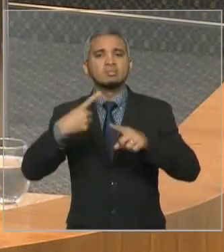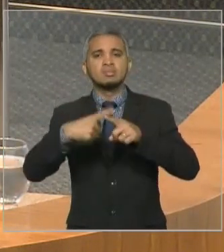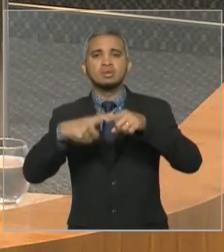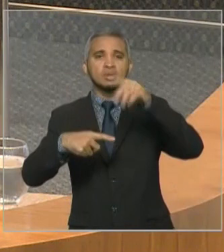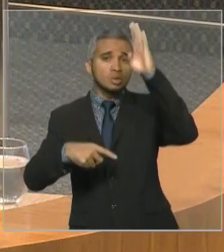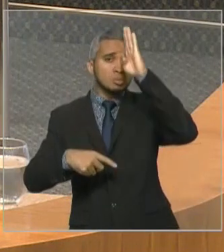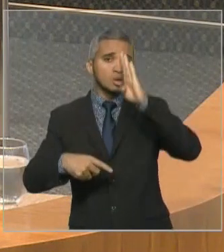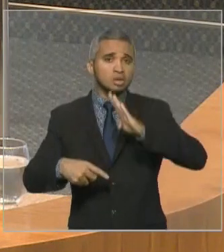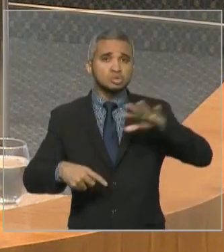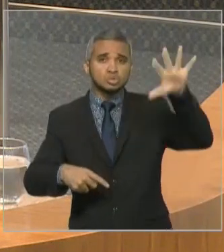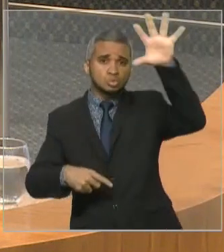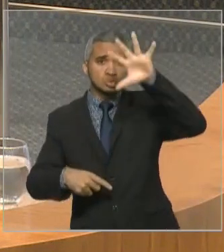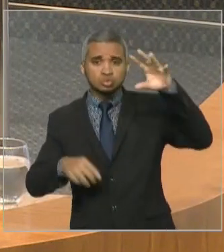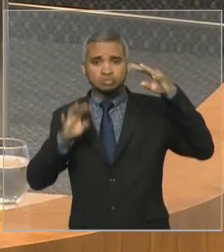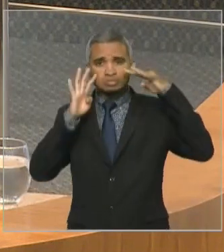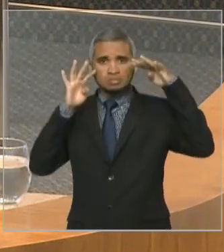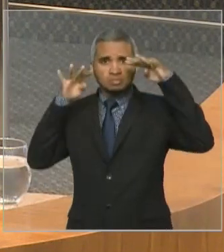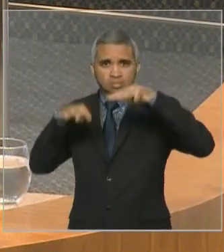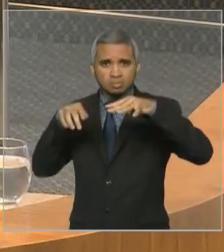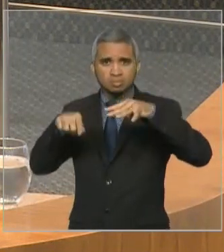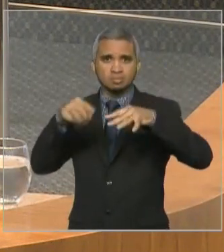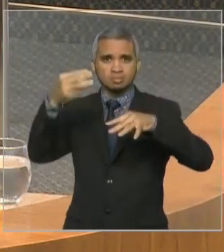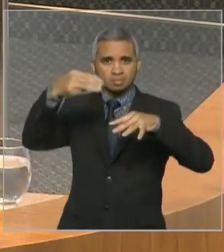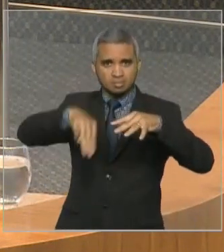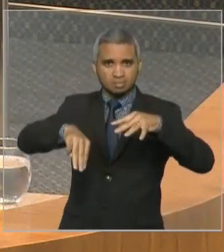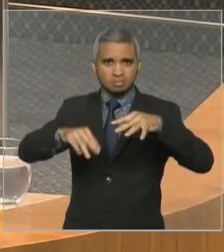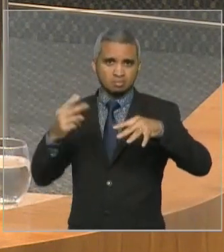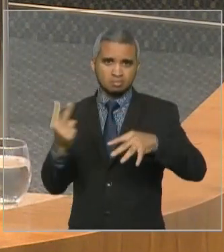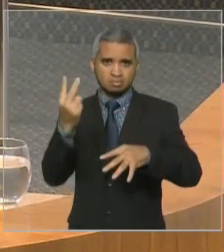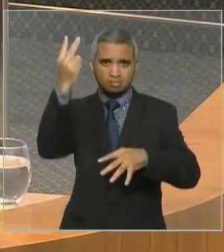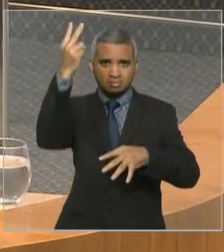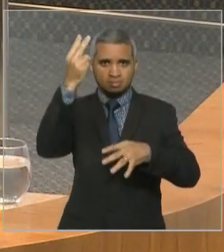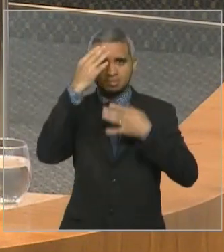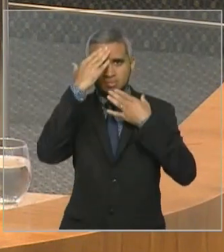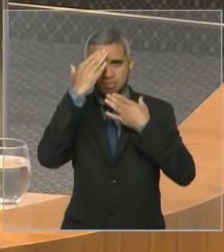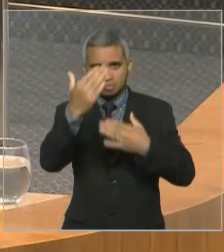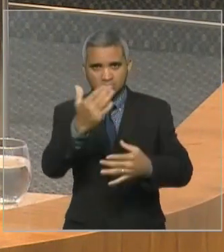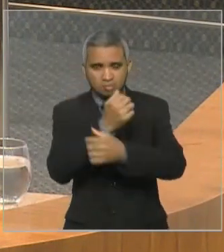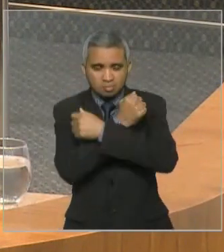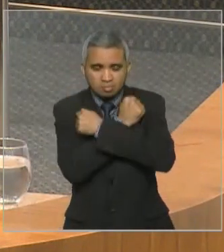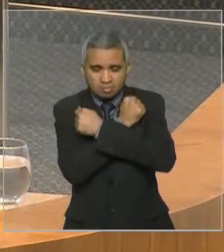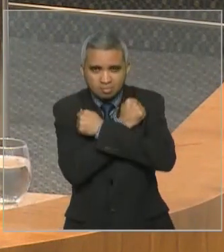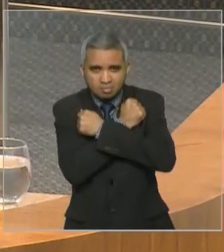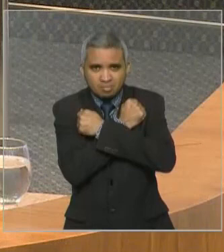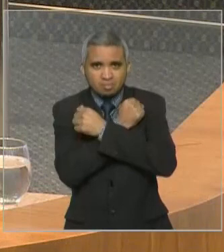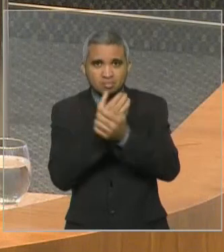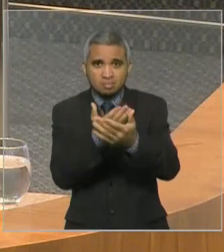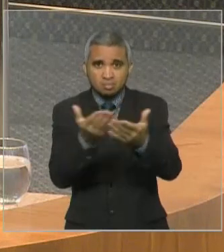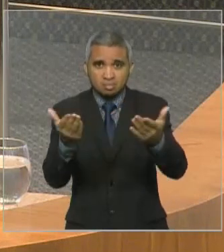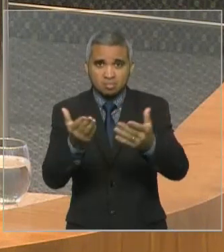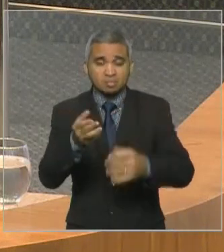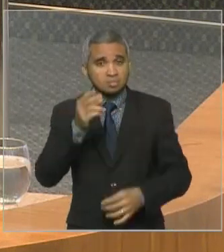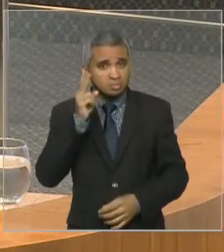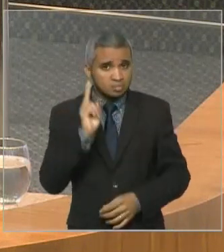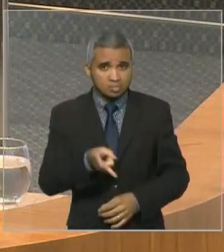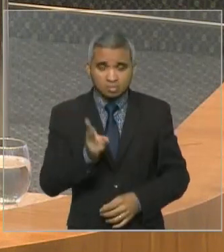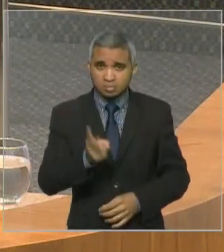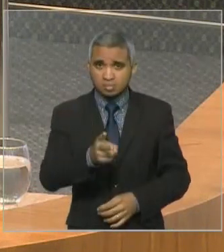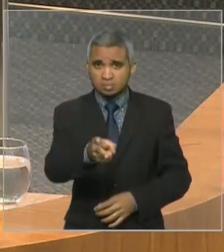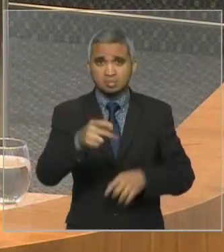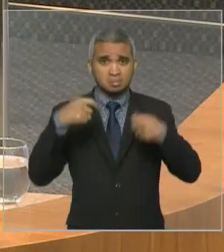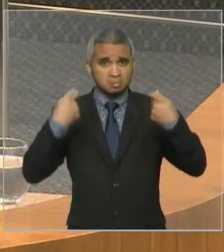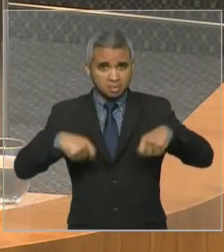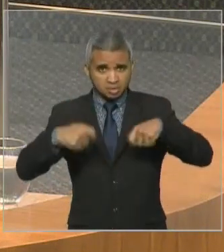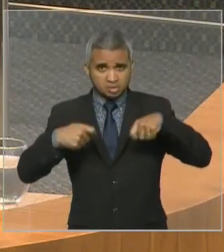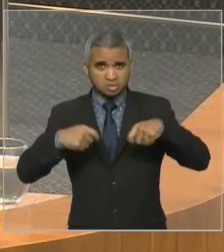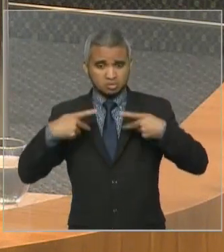possa reconhecer o valor de nosso Estado. Muito obrigado, um grande abraço a todos e até breve. Todas as vezes que for necessário voltar a